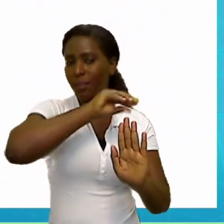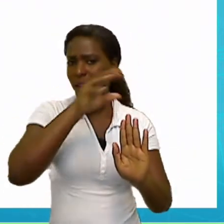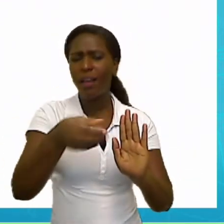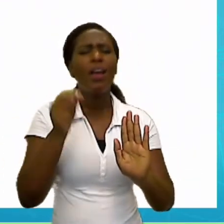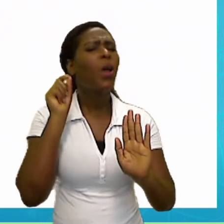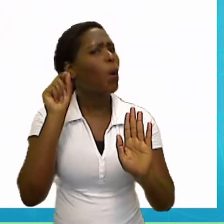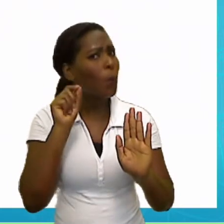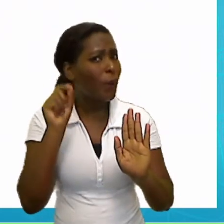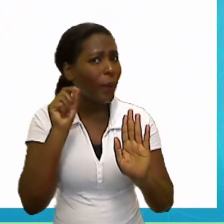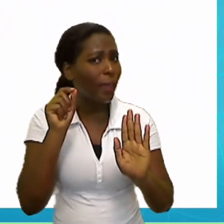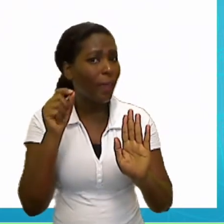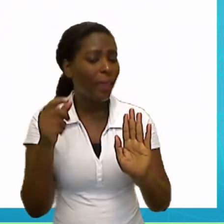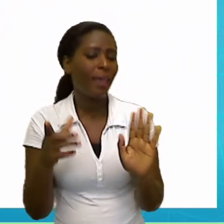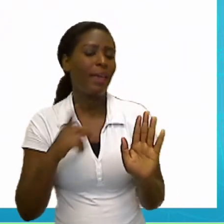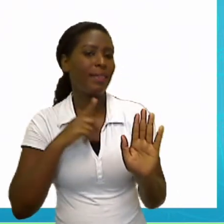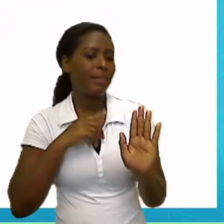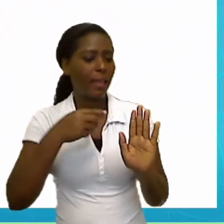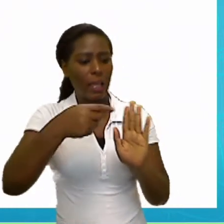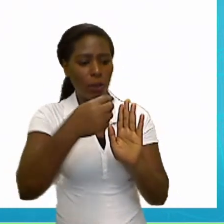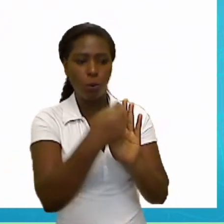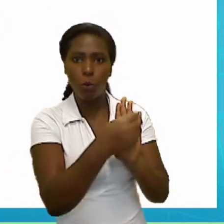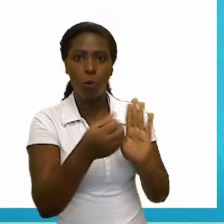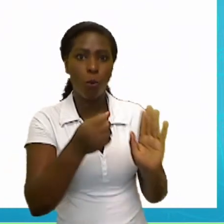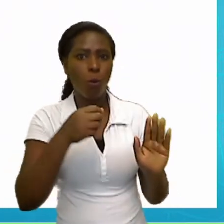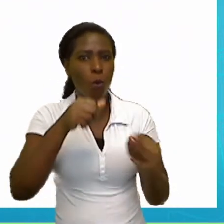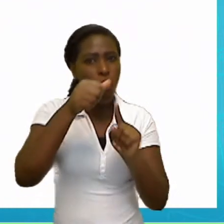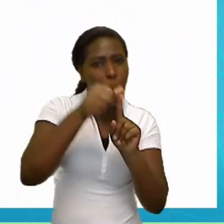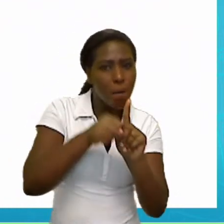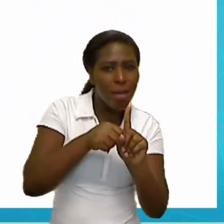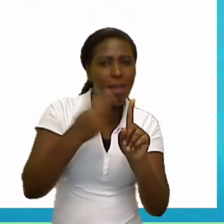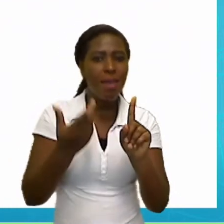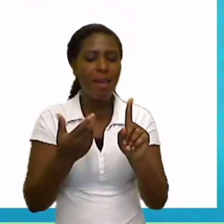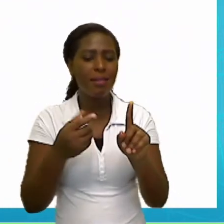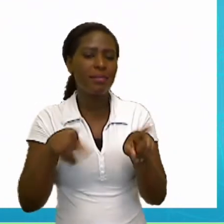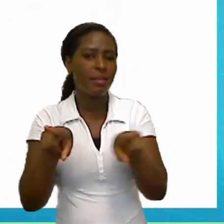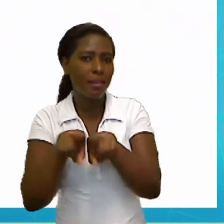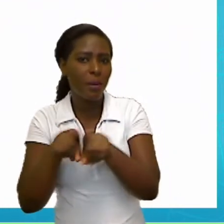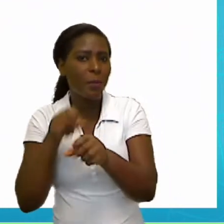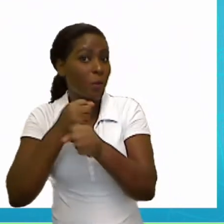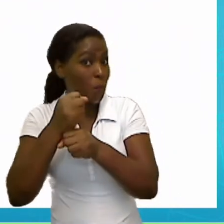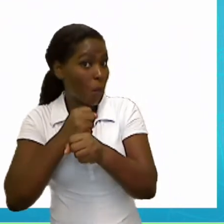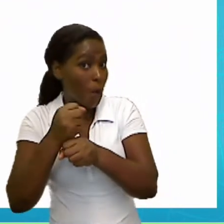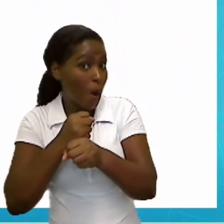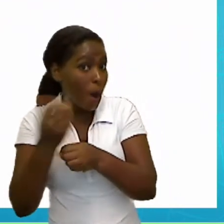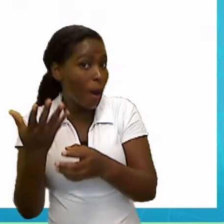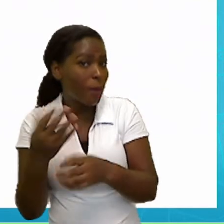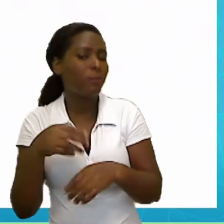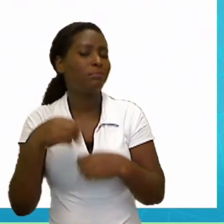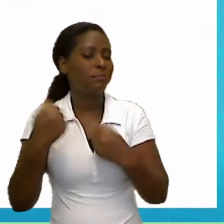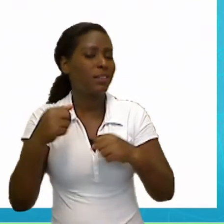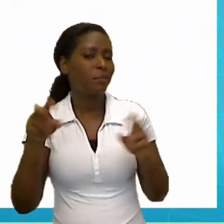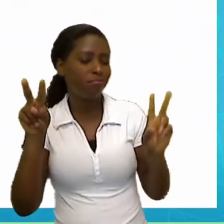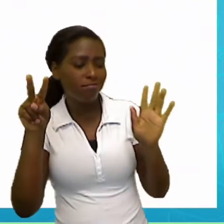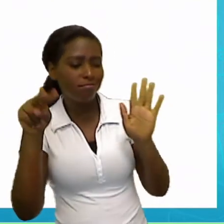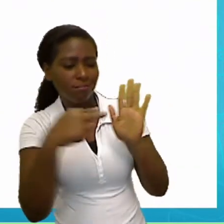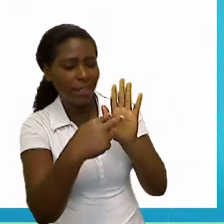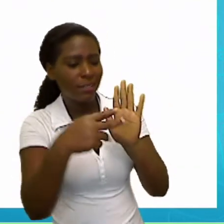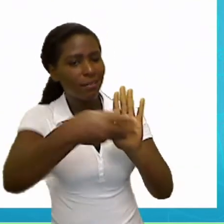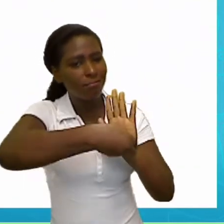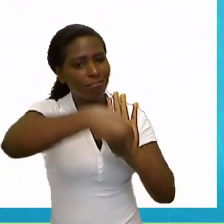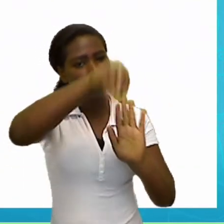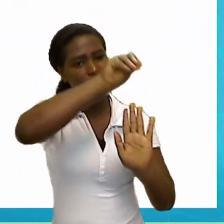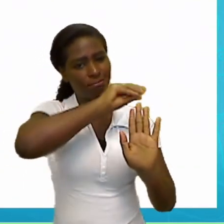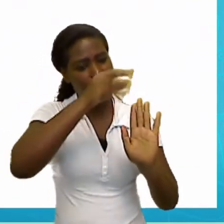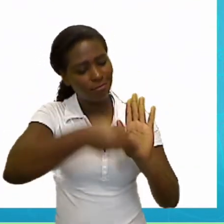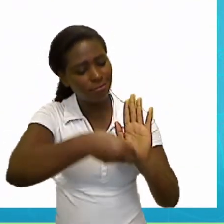dias do ano. Né? Pra gente ficar bem sintonizado aí, pra não perder os dias de aula. Vamos lá. Calendar. Repeat.